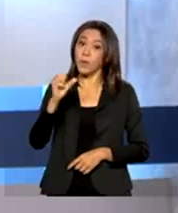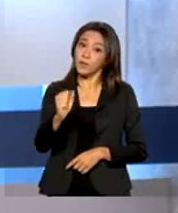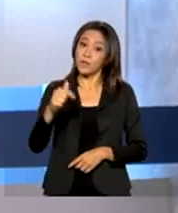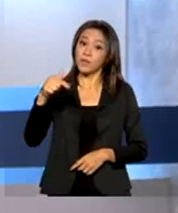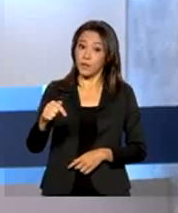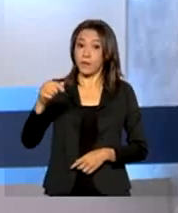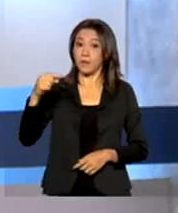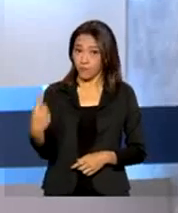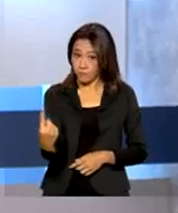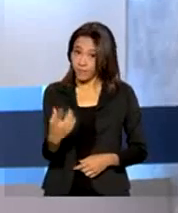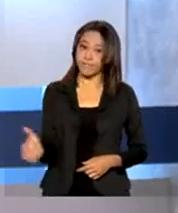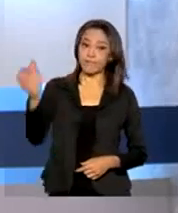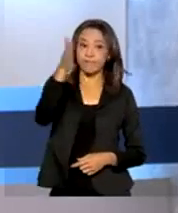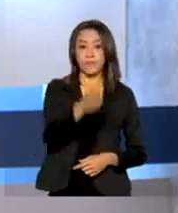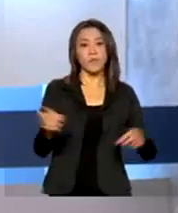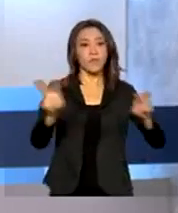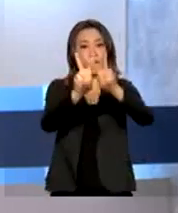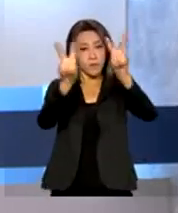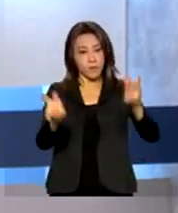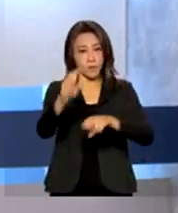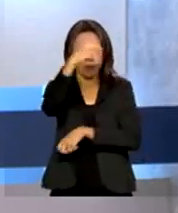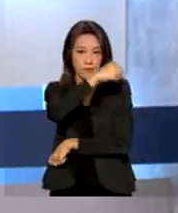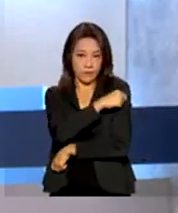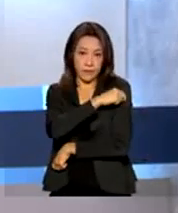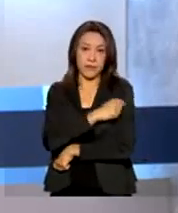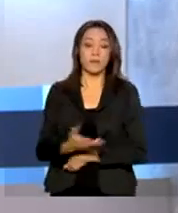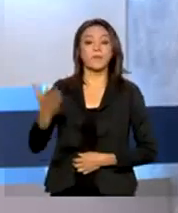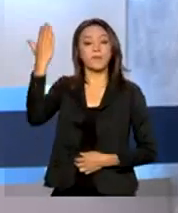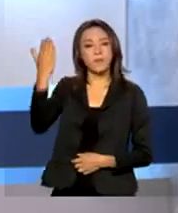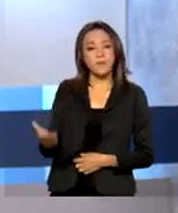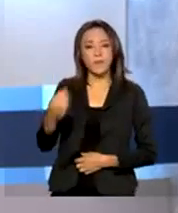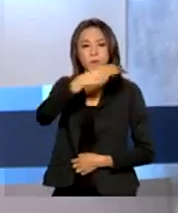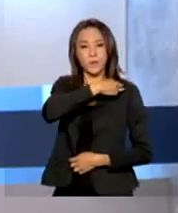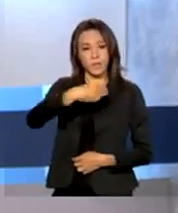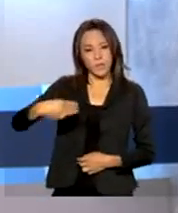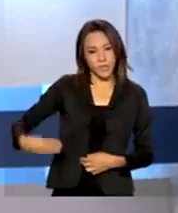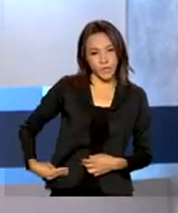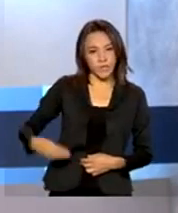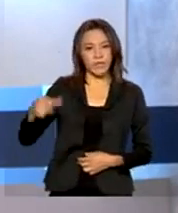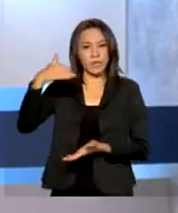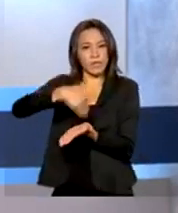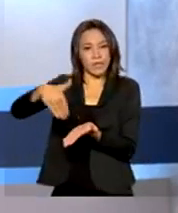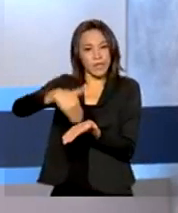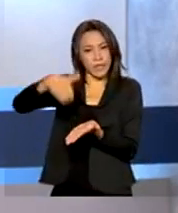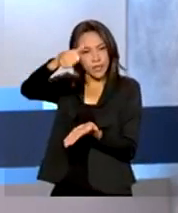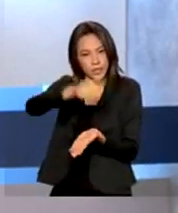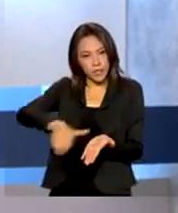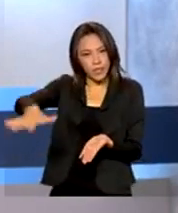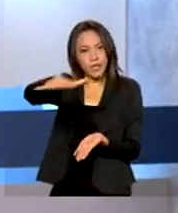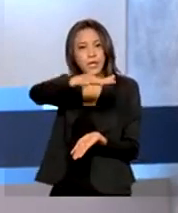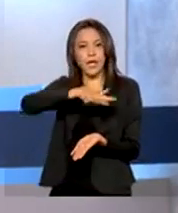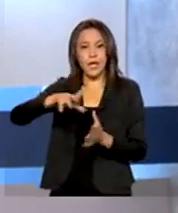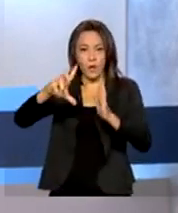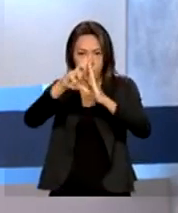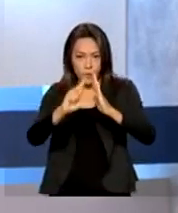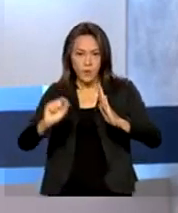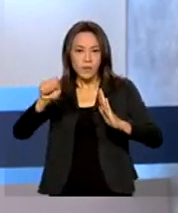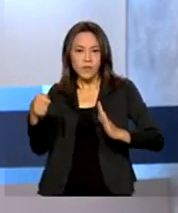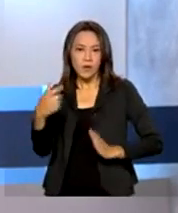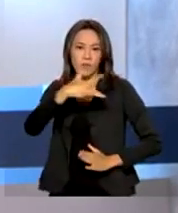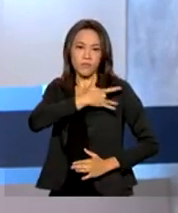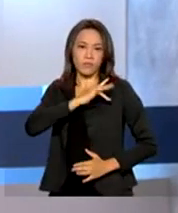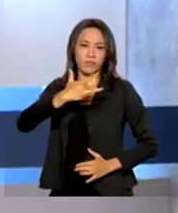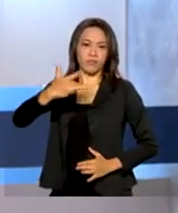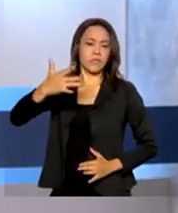E ainda sobre vacinas, o ministro-chefe da Secretaria-Geral da Presidência da República, Onyx Lorenzoni, falou na noite de